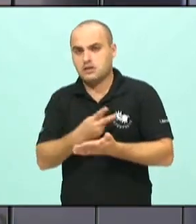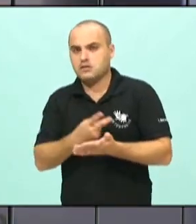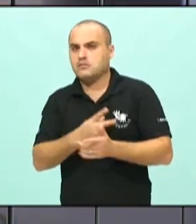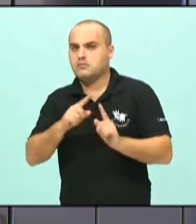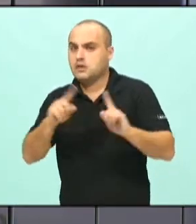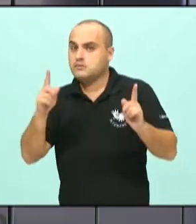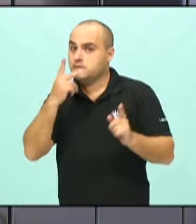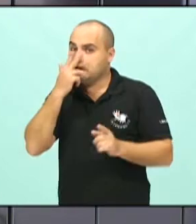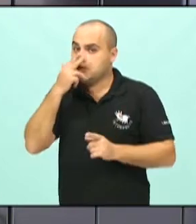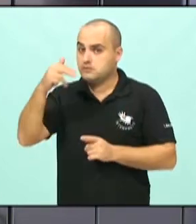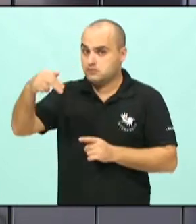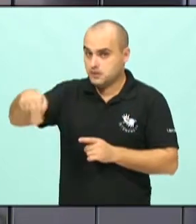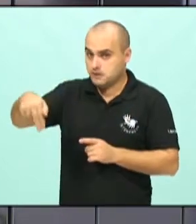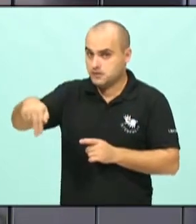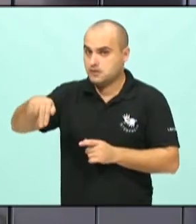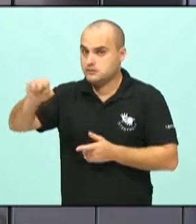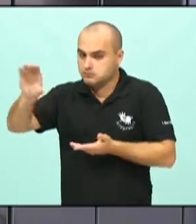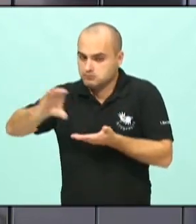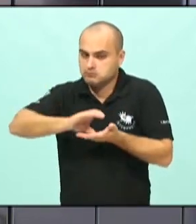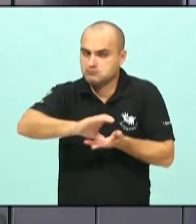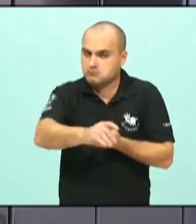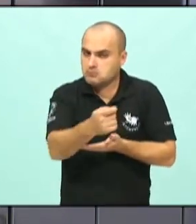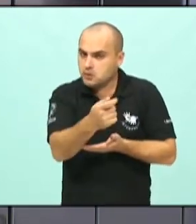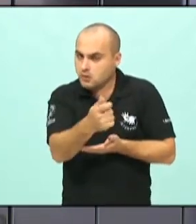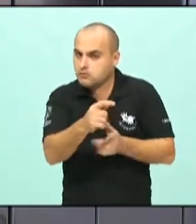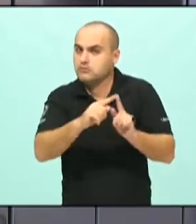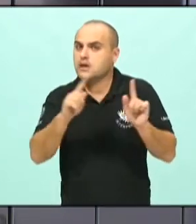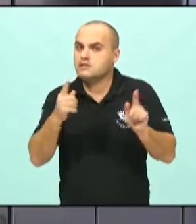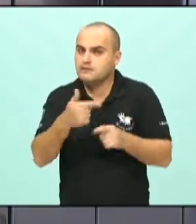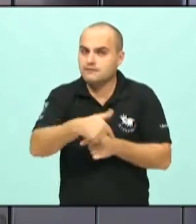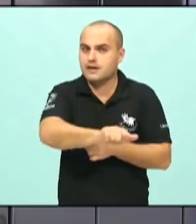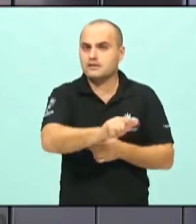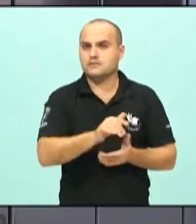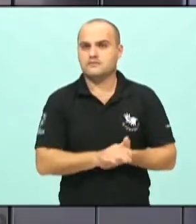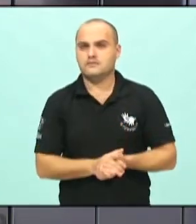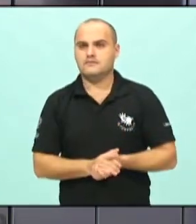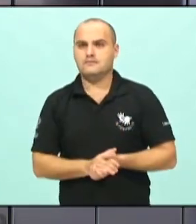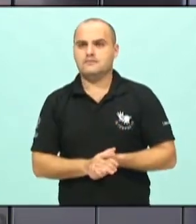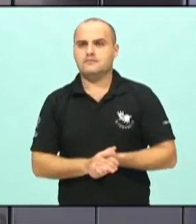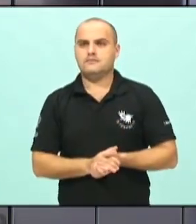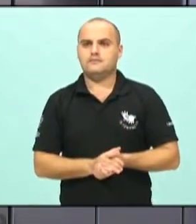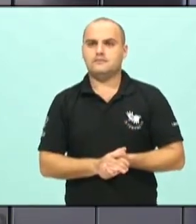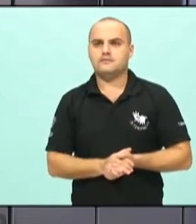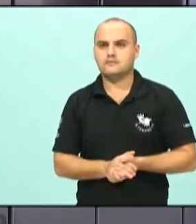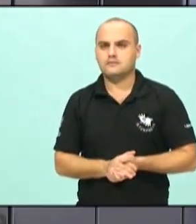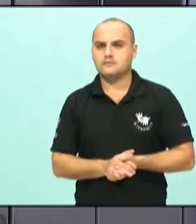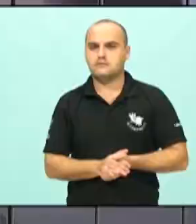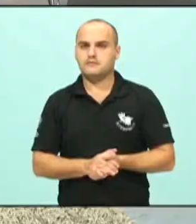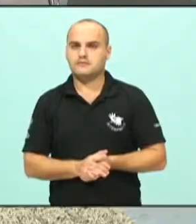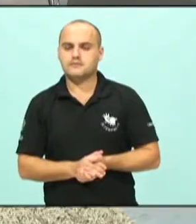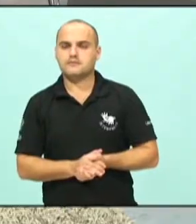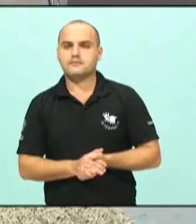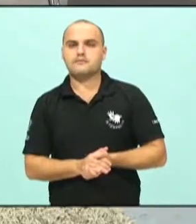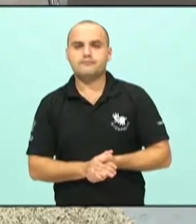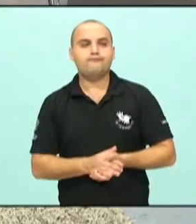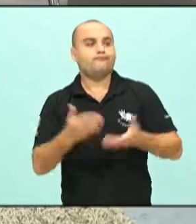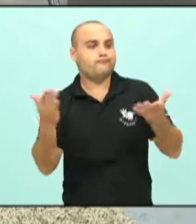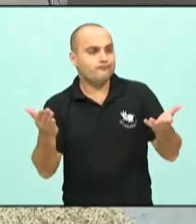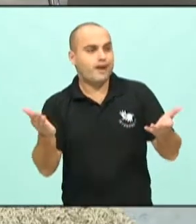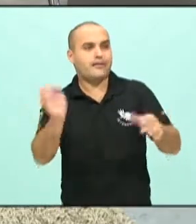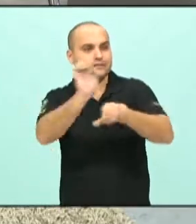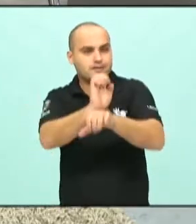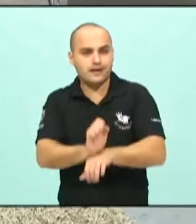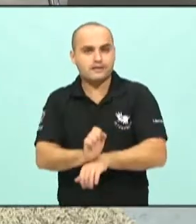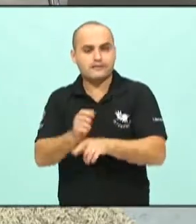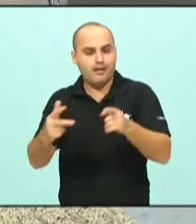mas me parece que o município de Navegantes também faz, pequeno, mas faz. Mas, assim, aí entra nessa linha do que a gente estava falando. E aí o governo do Estado faz esse tipo de coisa